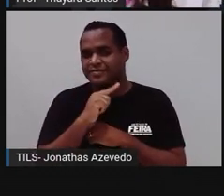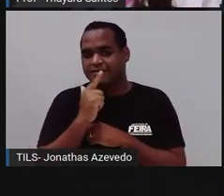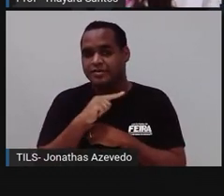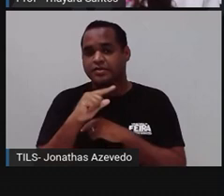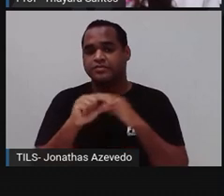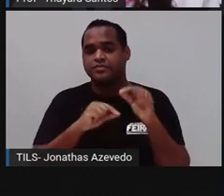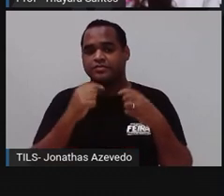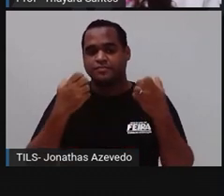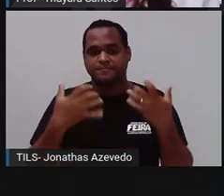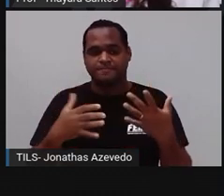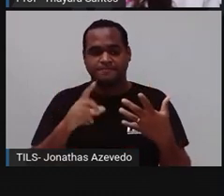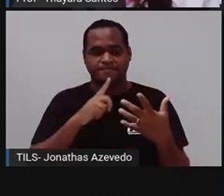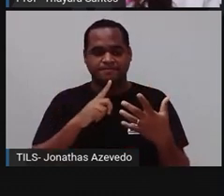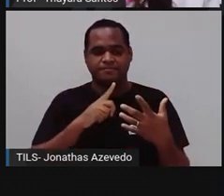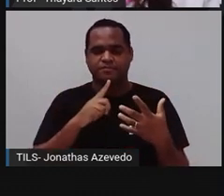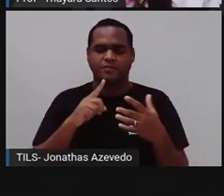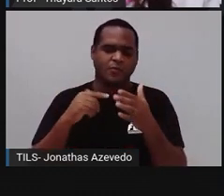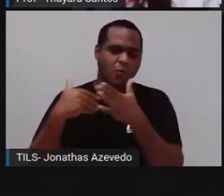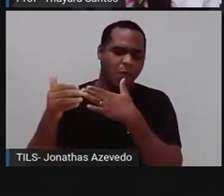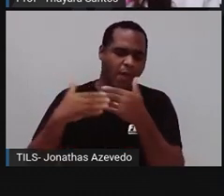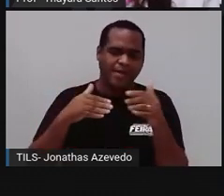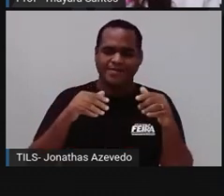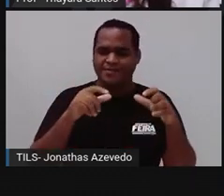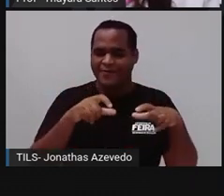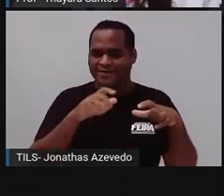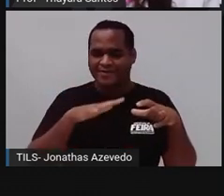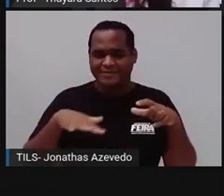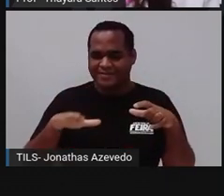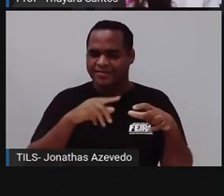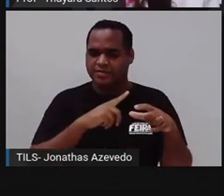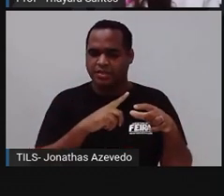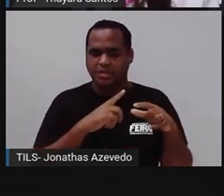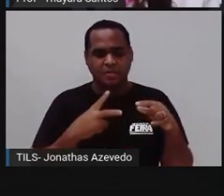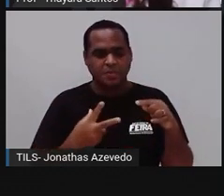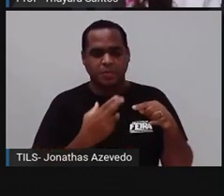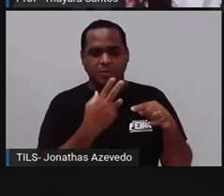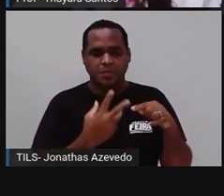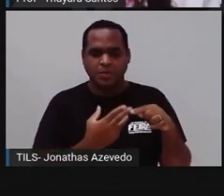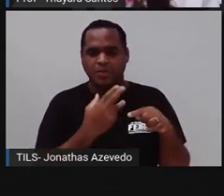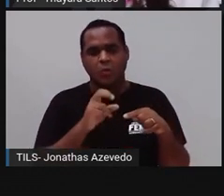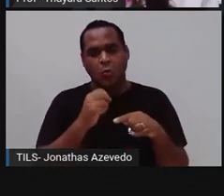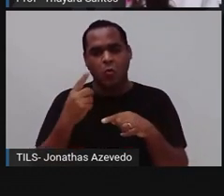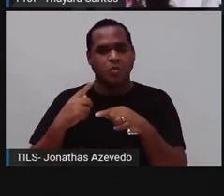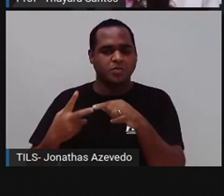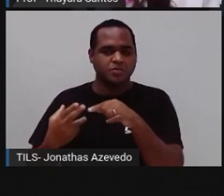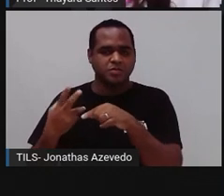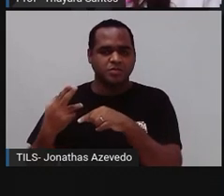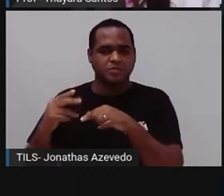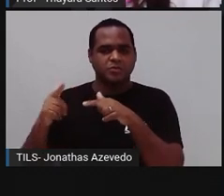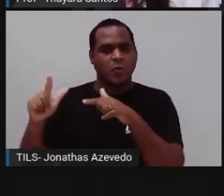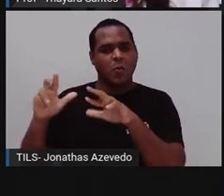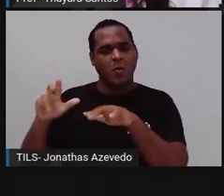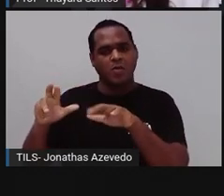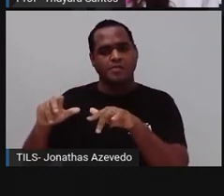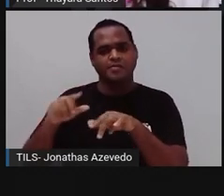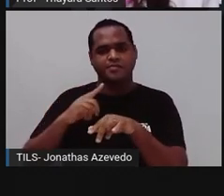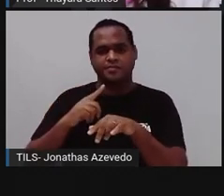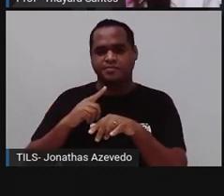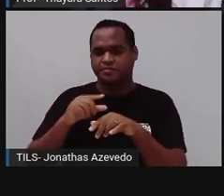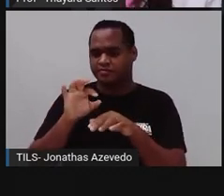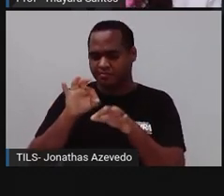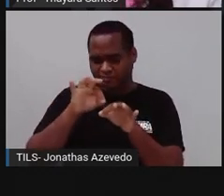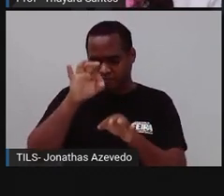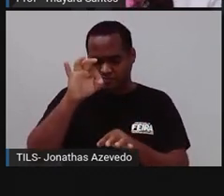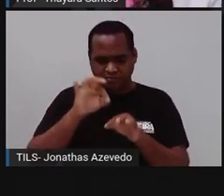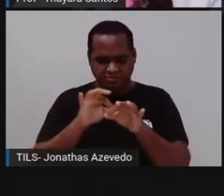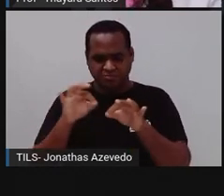ele vai ter, em qualquer lado que eu fizer aqui, ou se eu passar um corte aqui, ou se eu passar um corte cá, ou aqui nesse sentido,